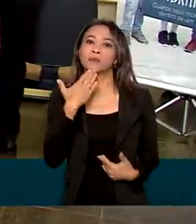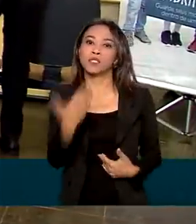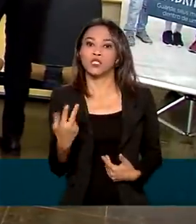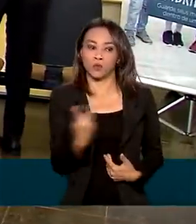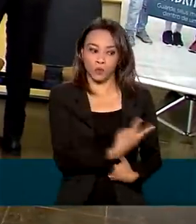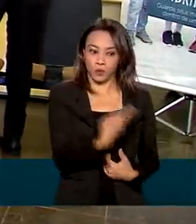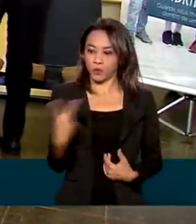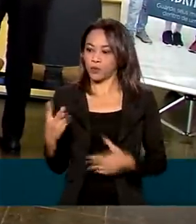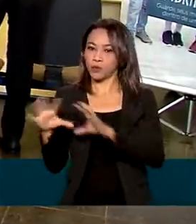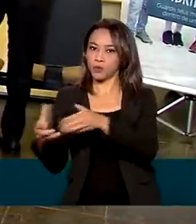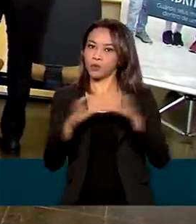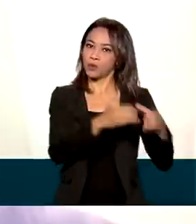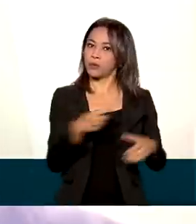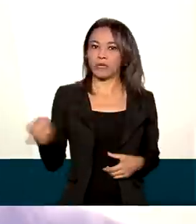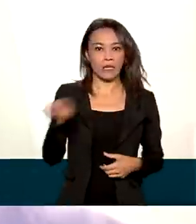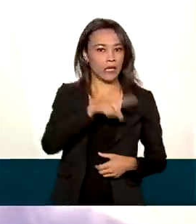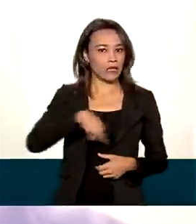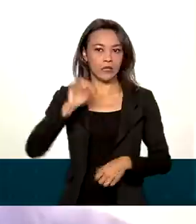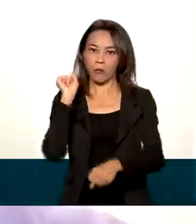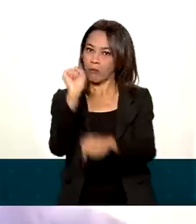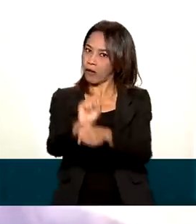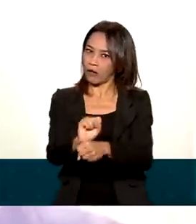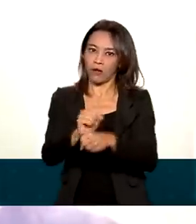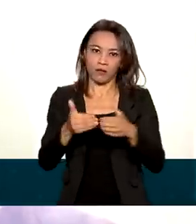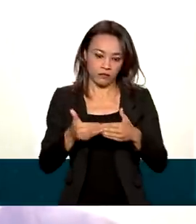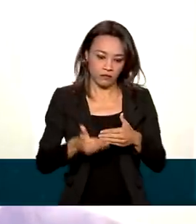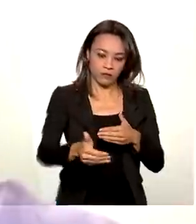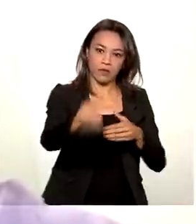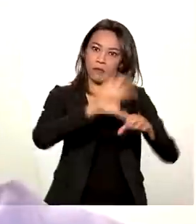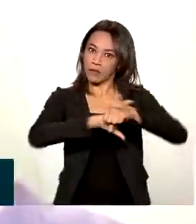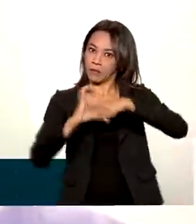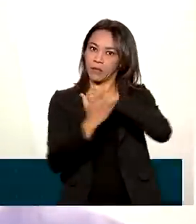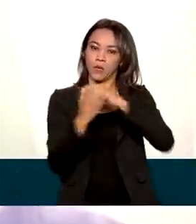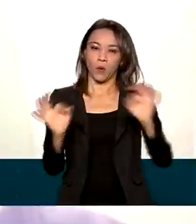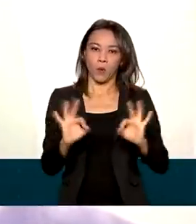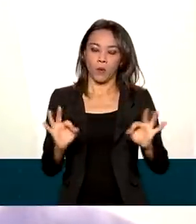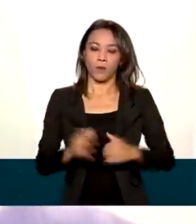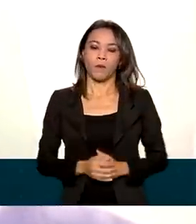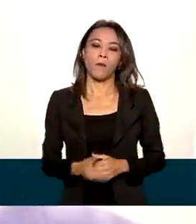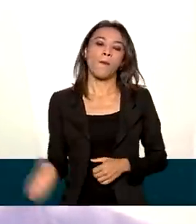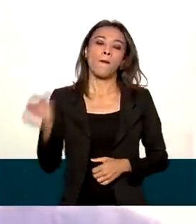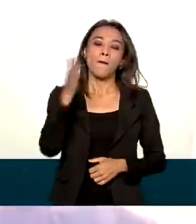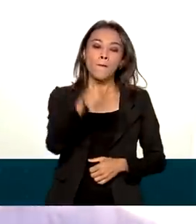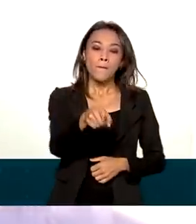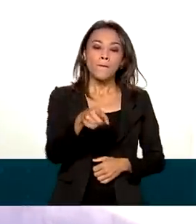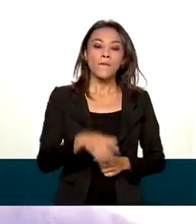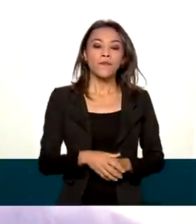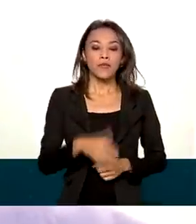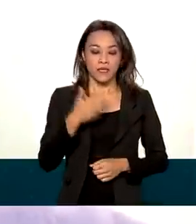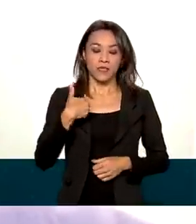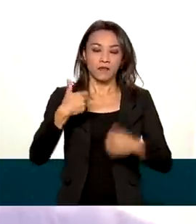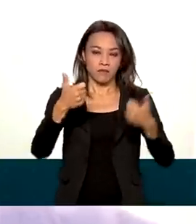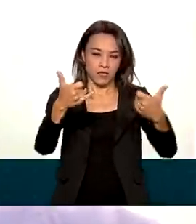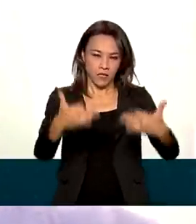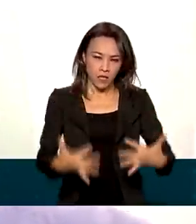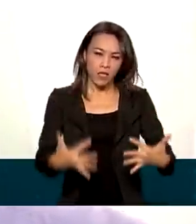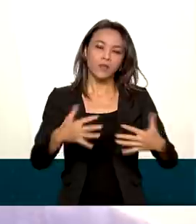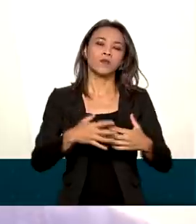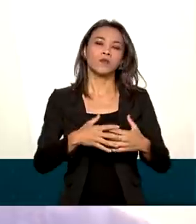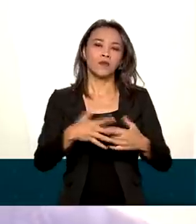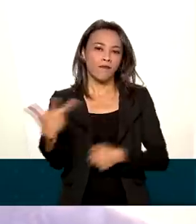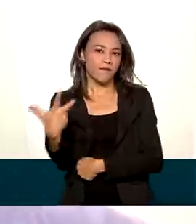pararam durante a pandemia. Ser contemplado com a vacina de forma prioritária